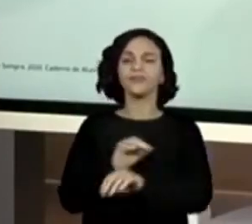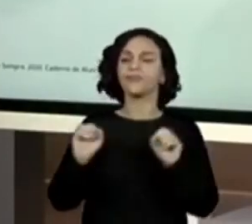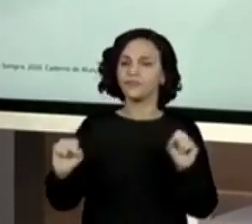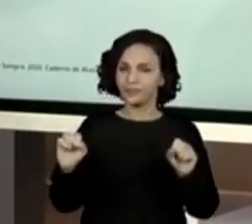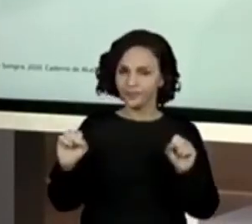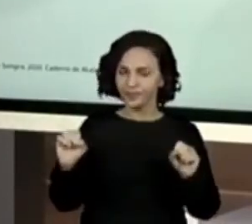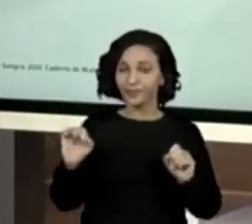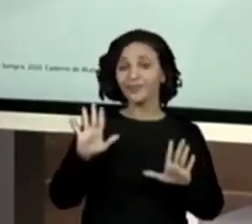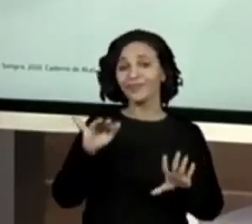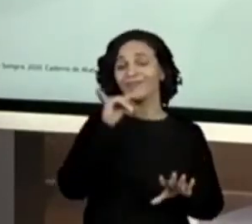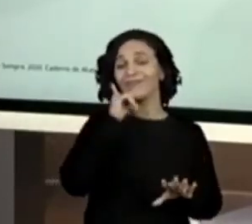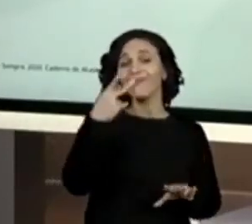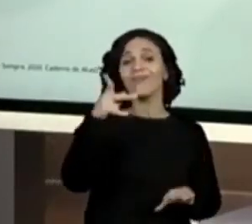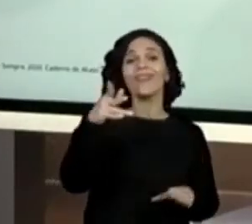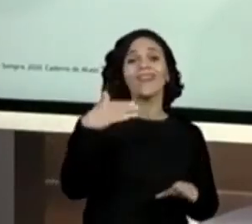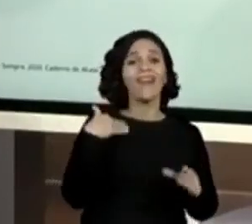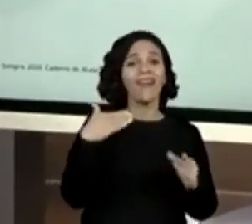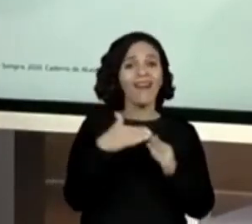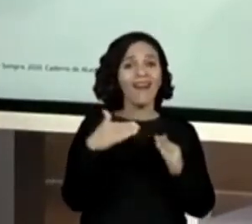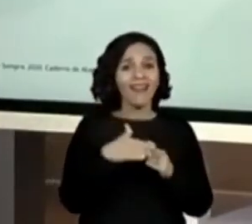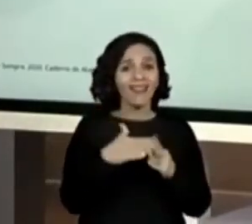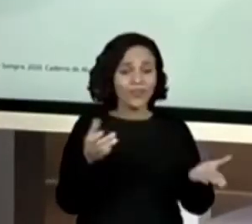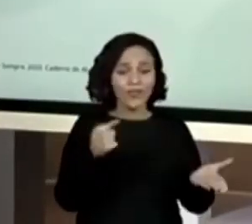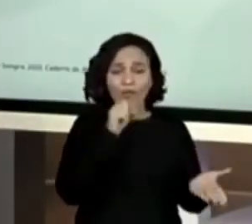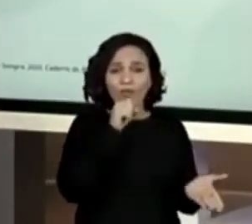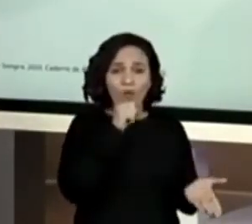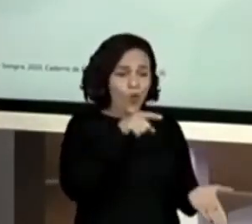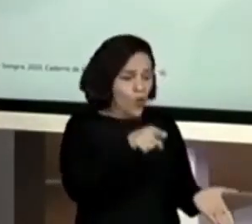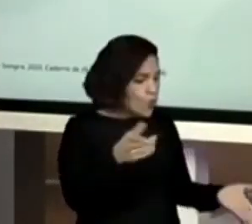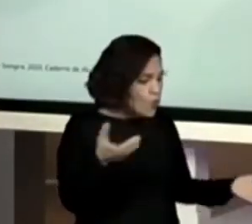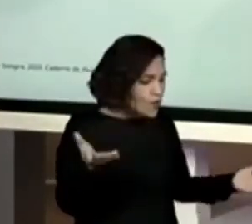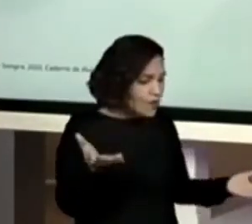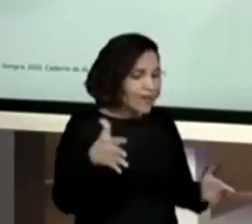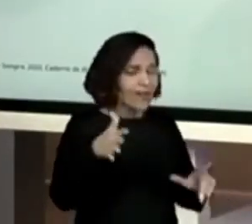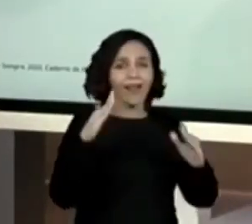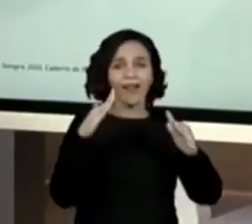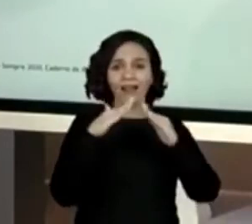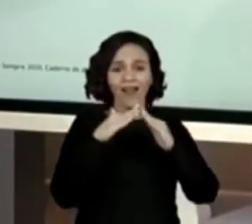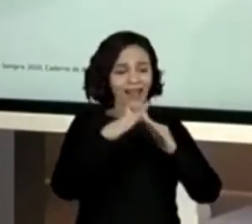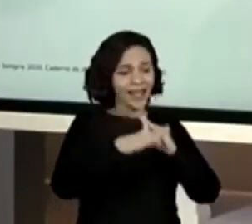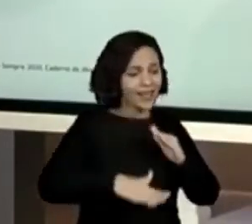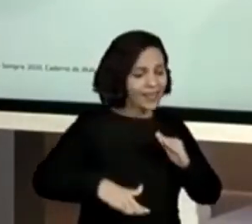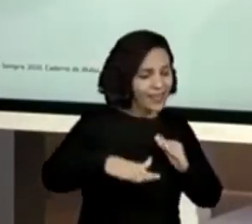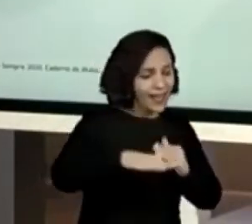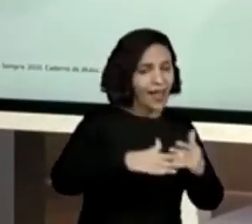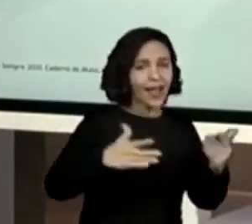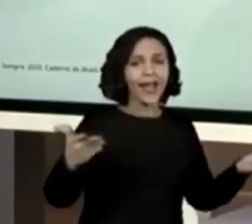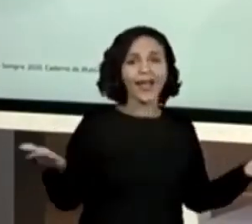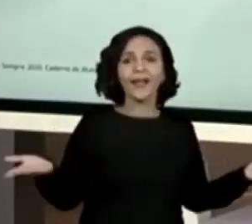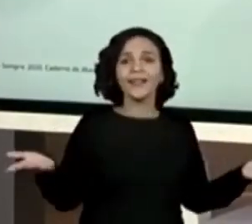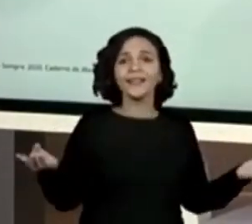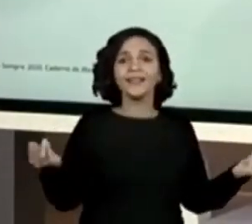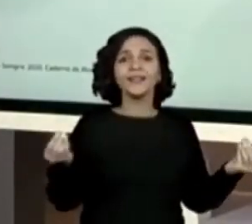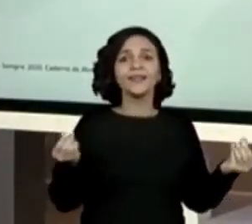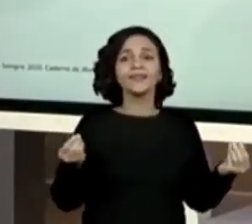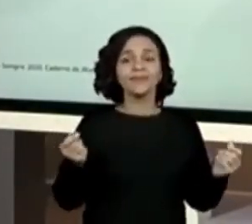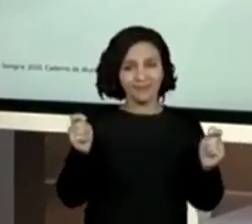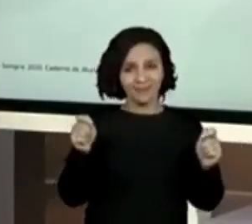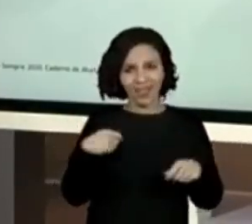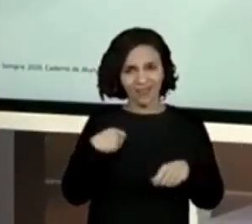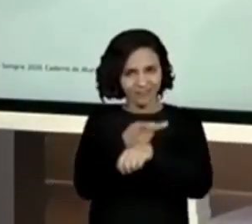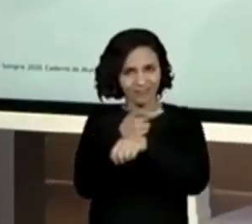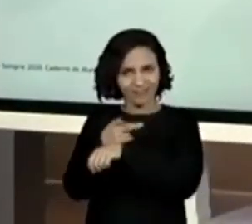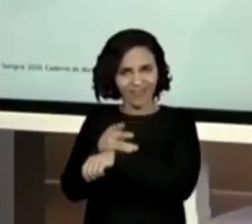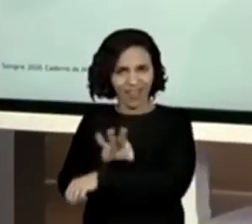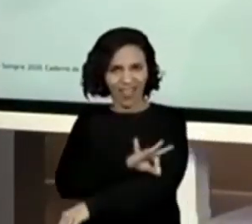imagina lá no quintal do senhor José com as cordas, né? Se as crianças iam atrás de